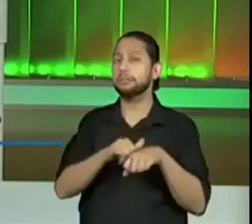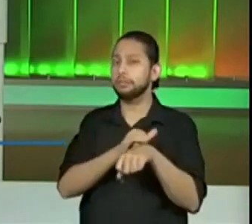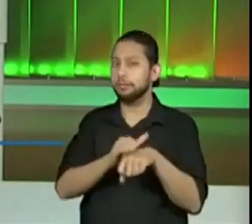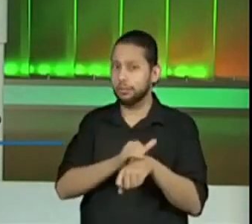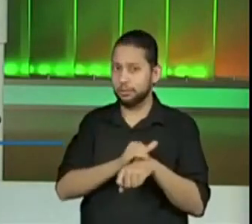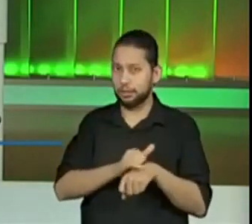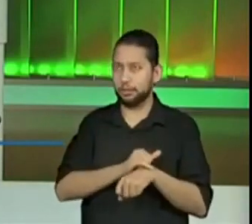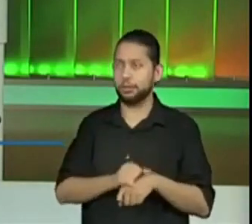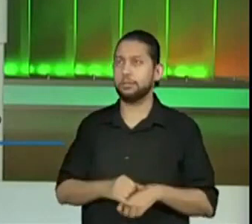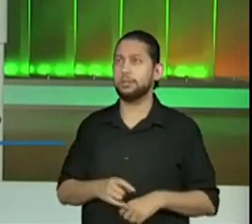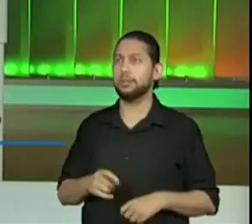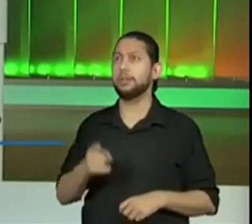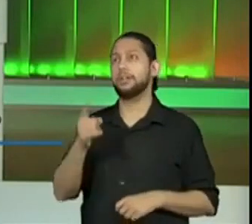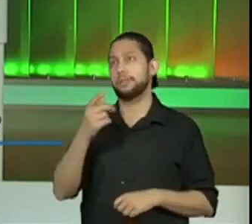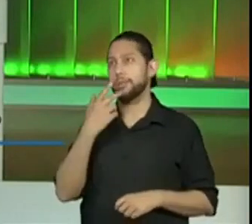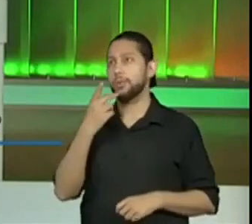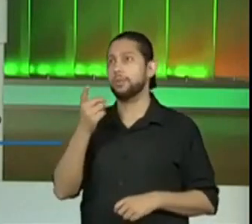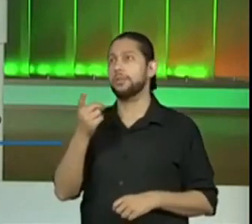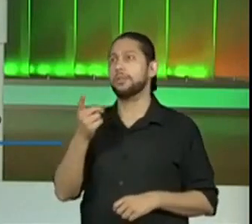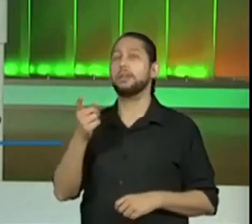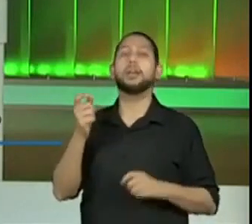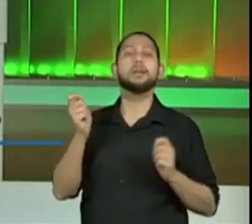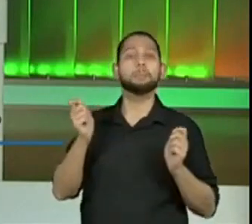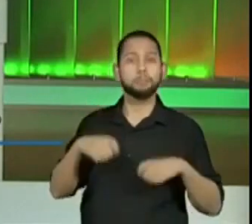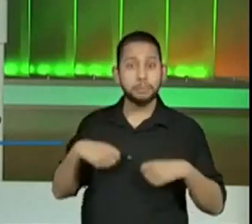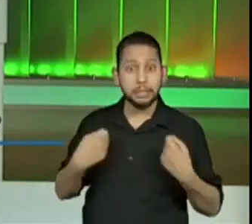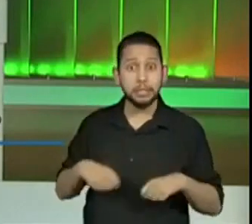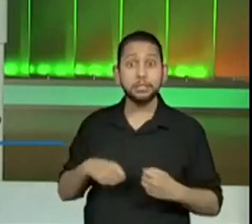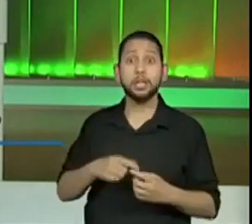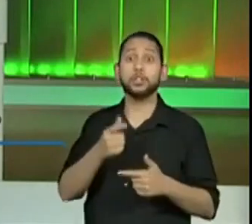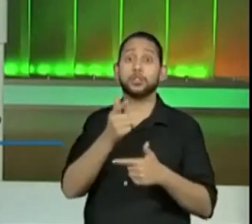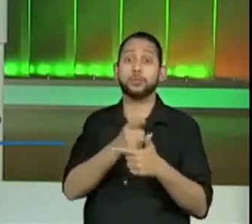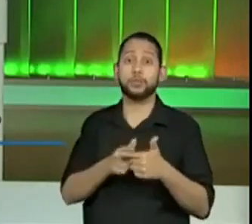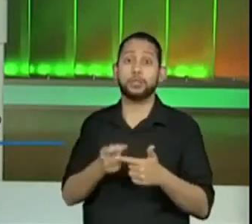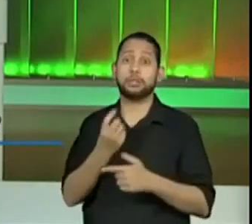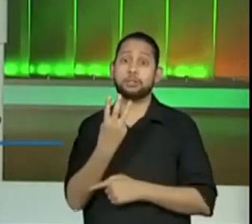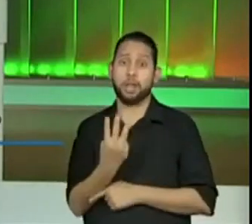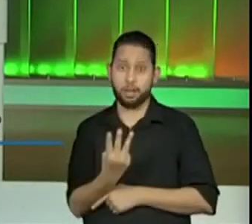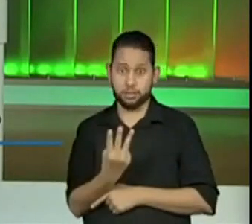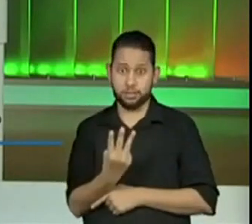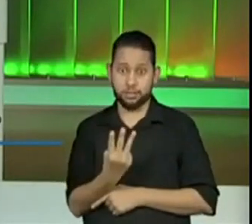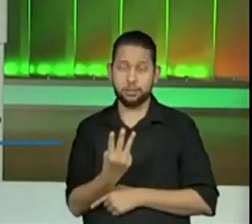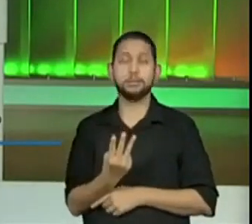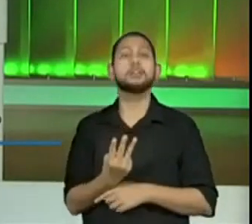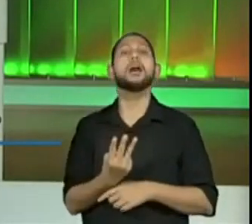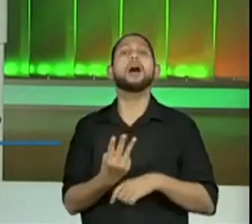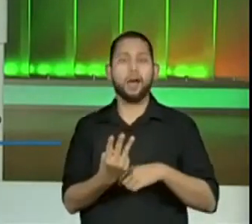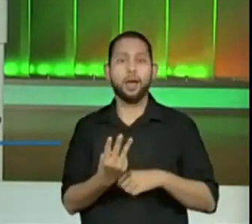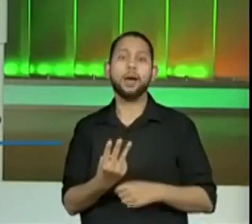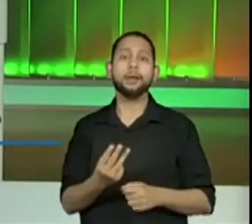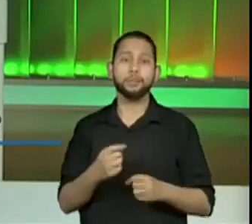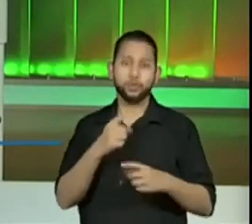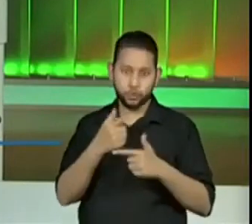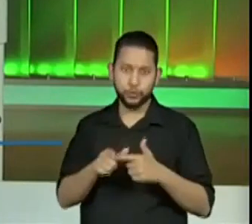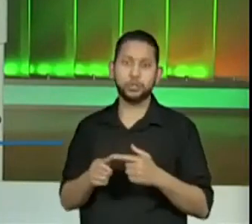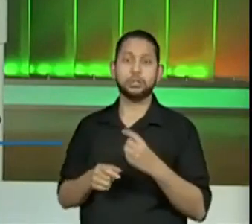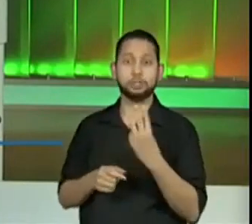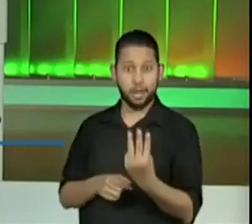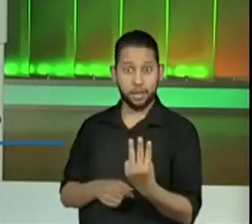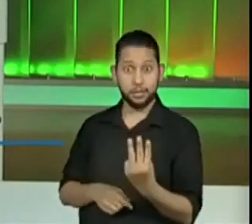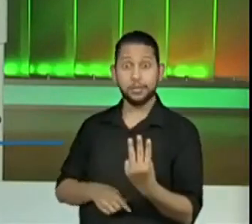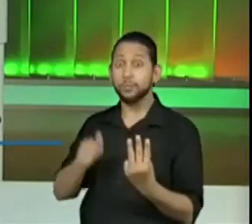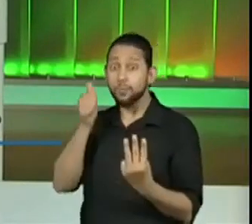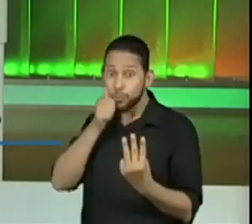Olha, professora Leila, falou que tem que dividir em três partes e a Solange ficar com duas partes. Será?